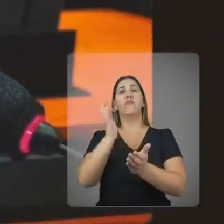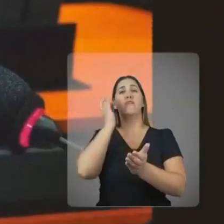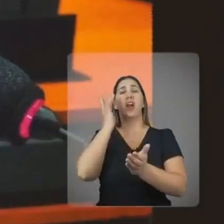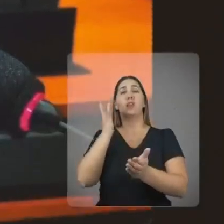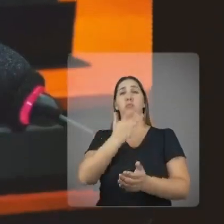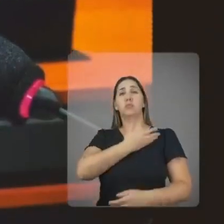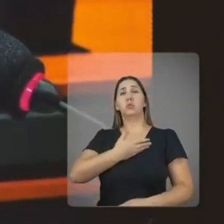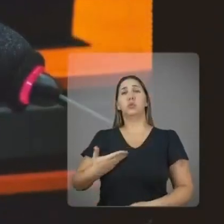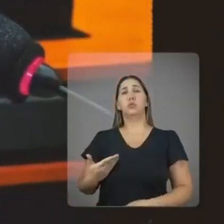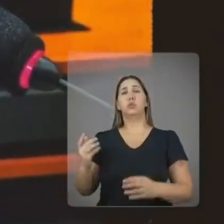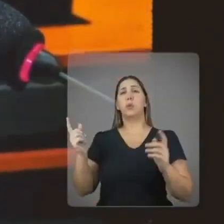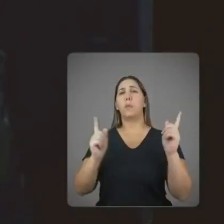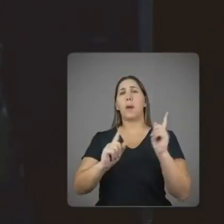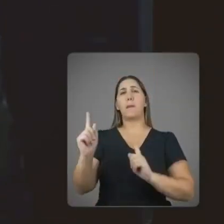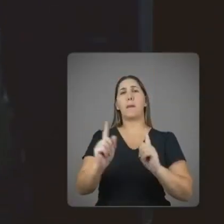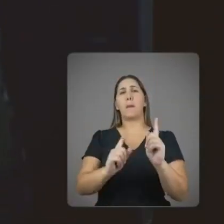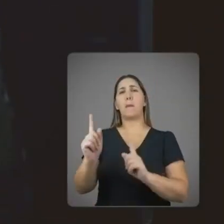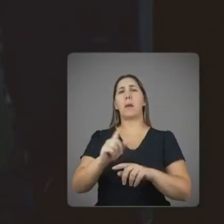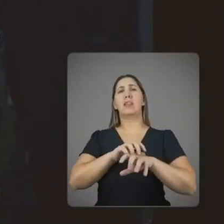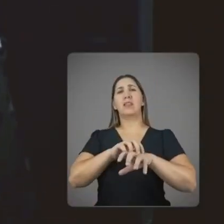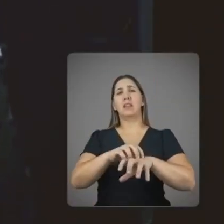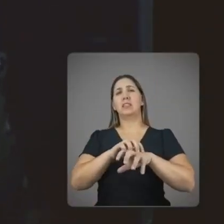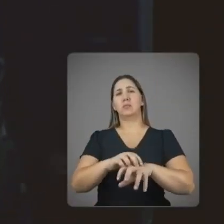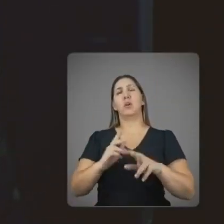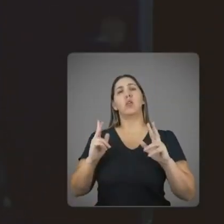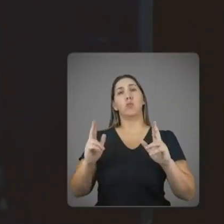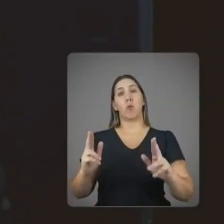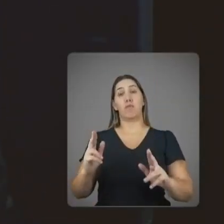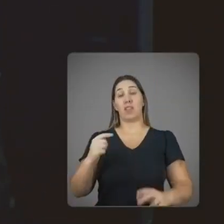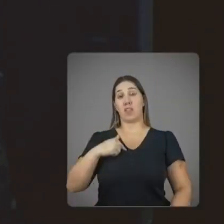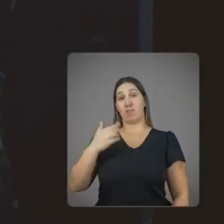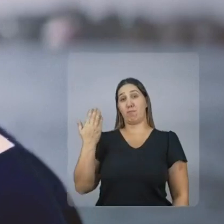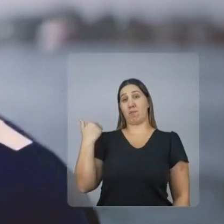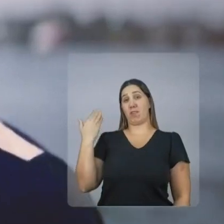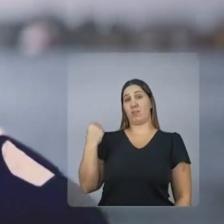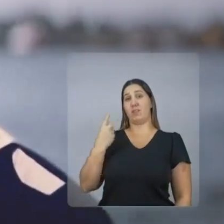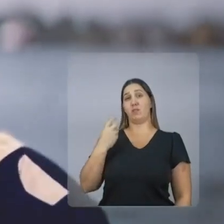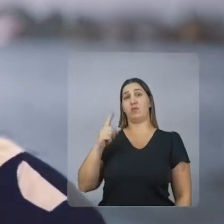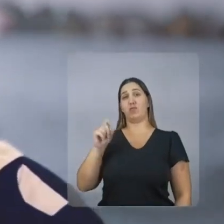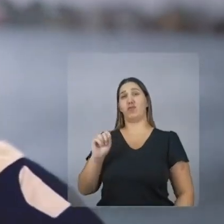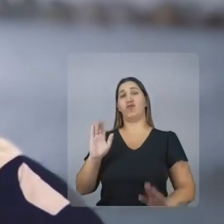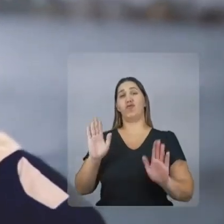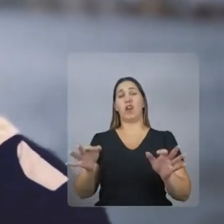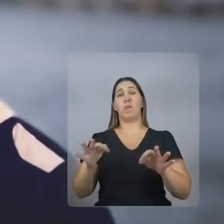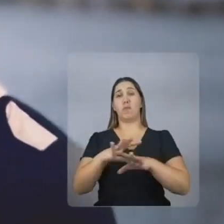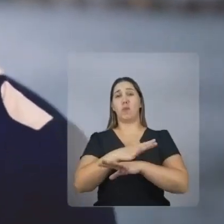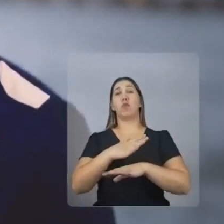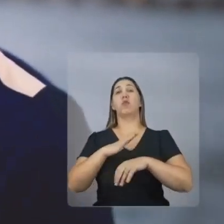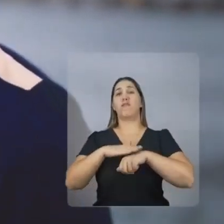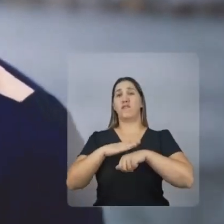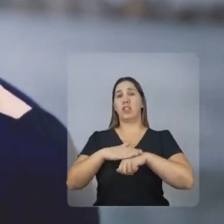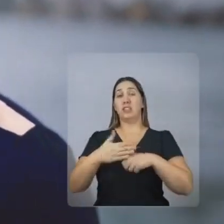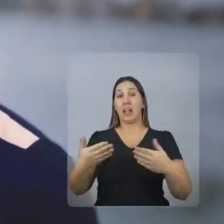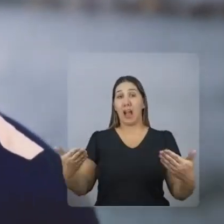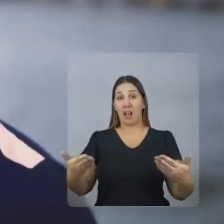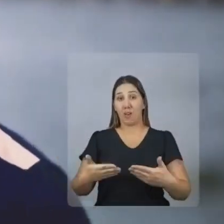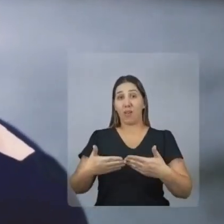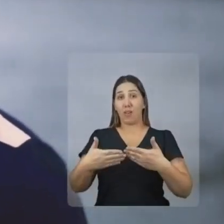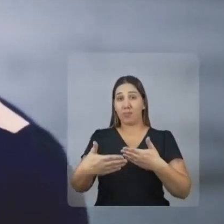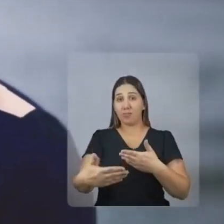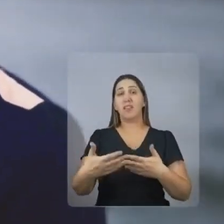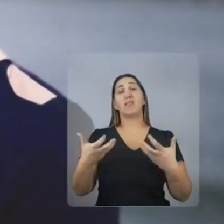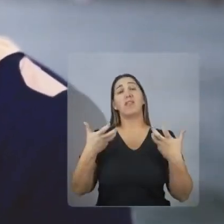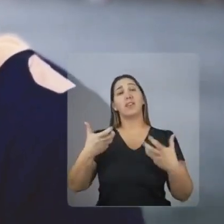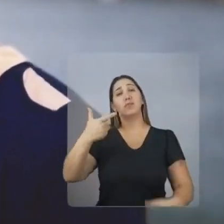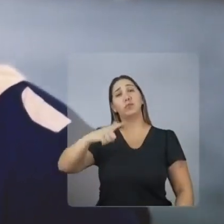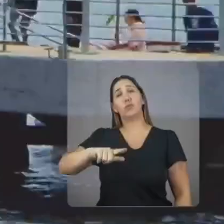2022, quando eu era deputada, a Prefeitura rejeitou essa proposta. Eleita prefeita de Santos, vou levar adiante esta